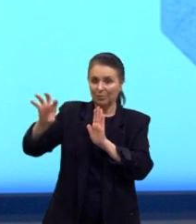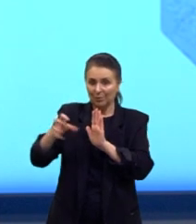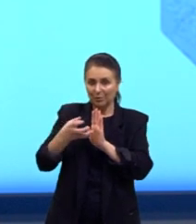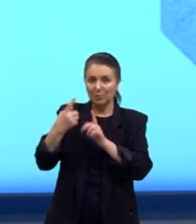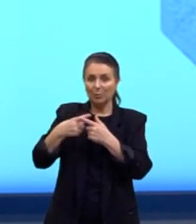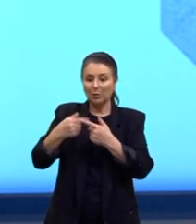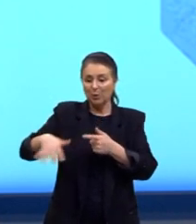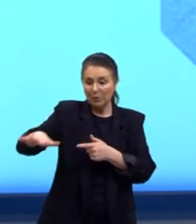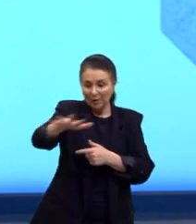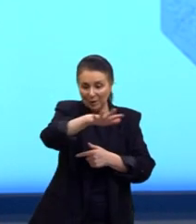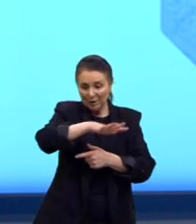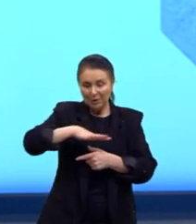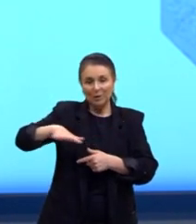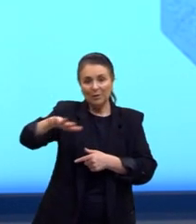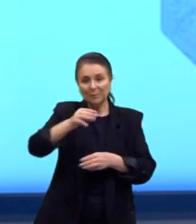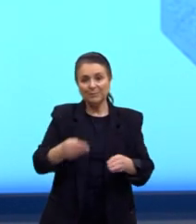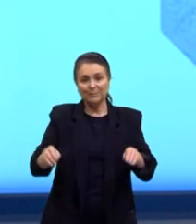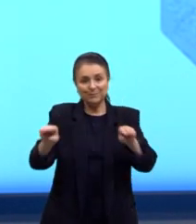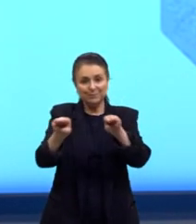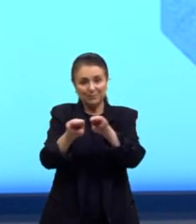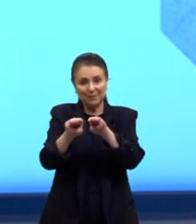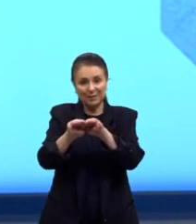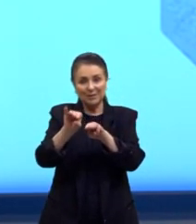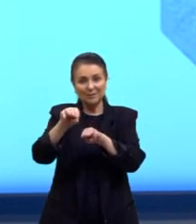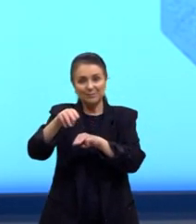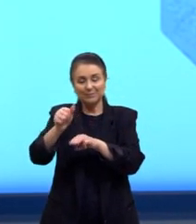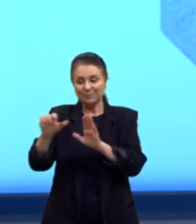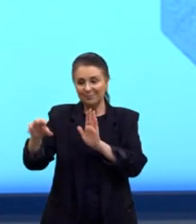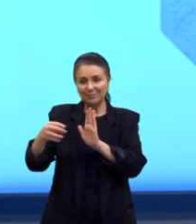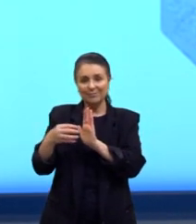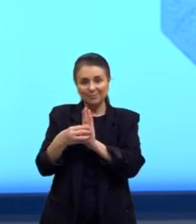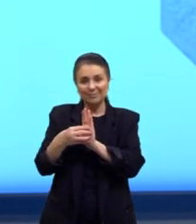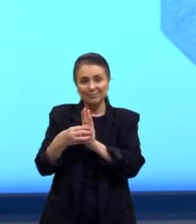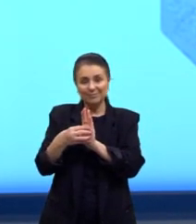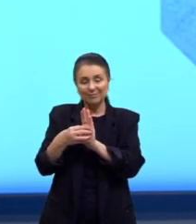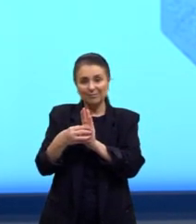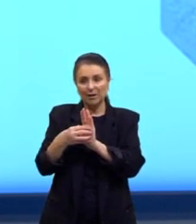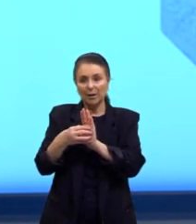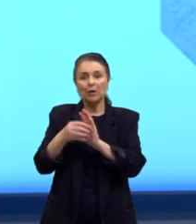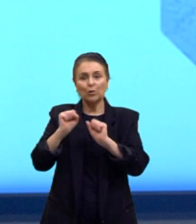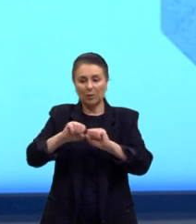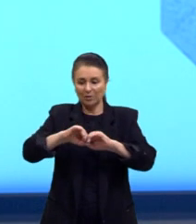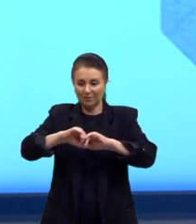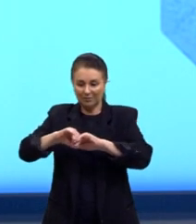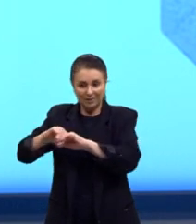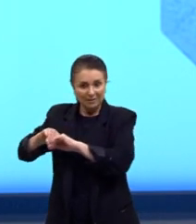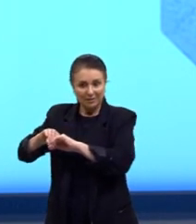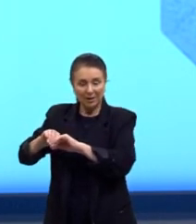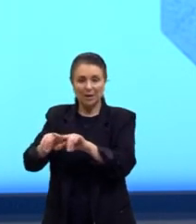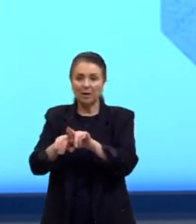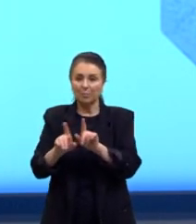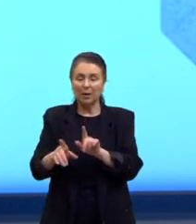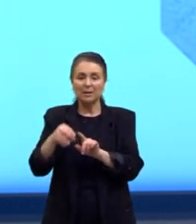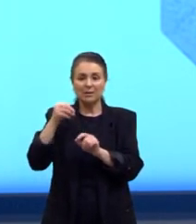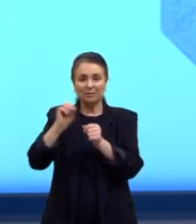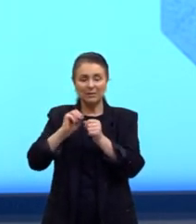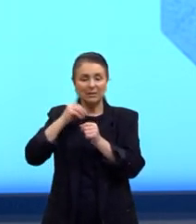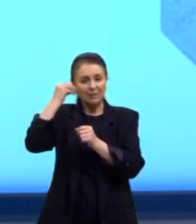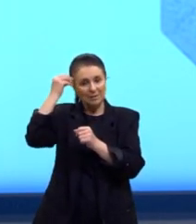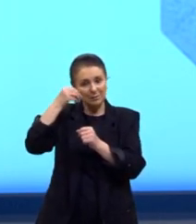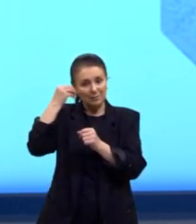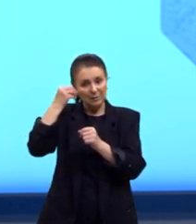magnético, né? Desse ímã, mesmo que a gente afaste. E se a gente testar e encostar, né?